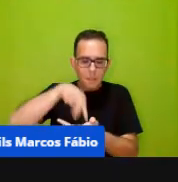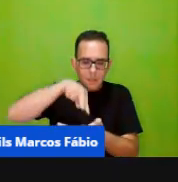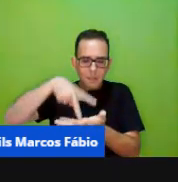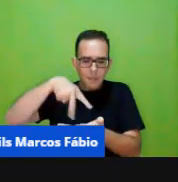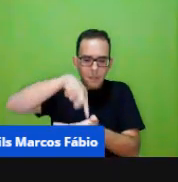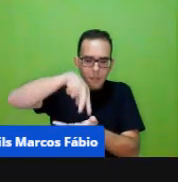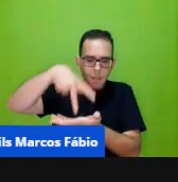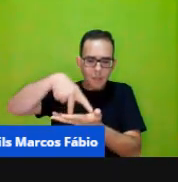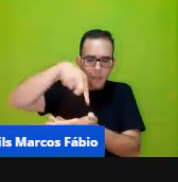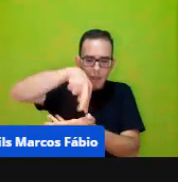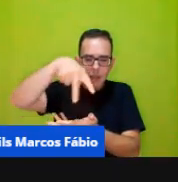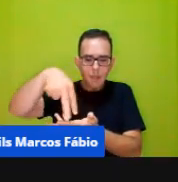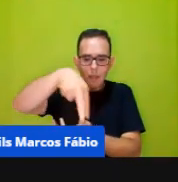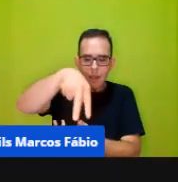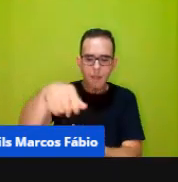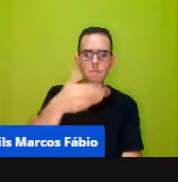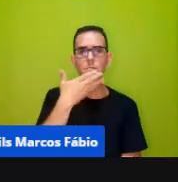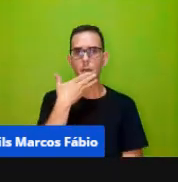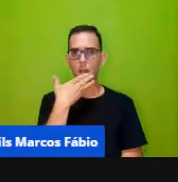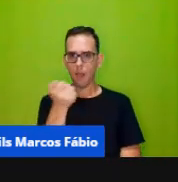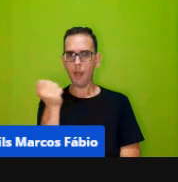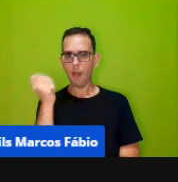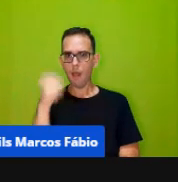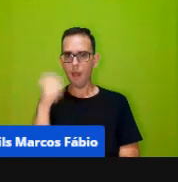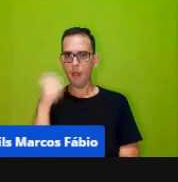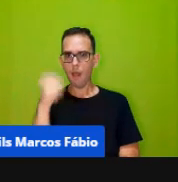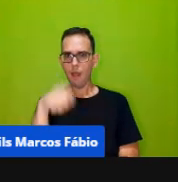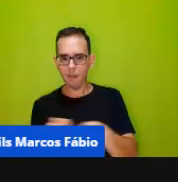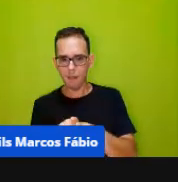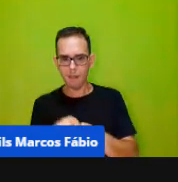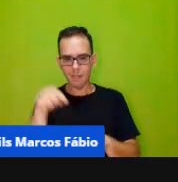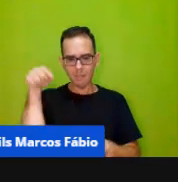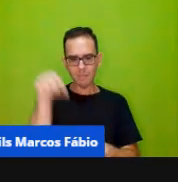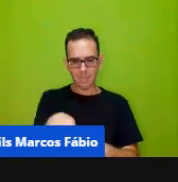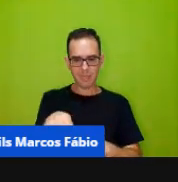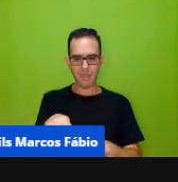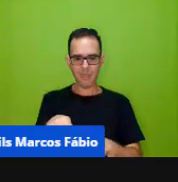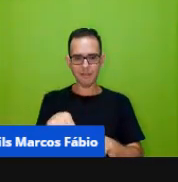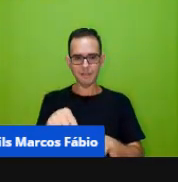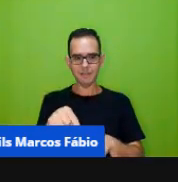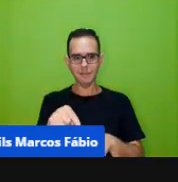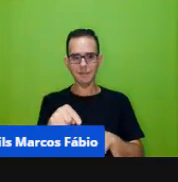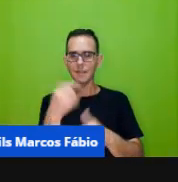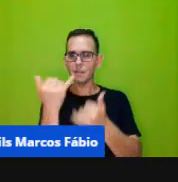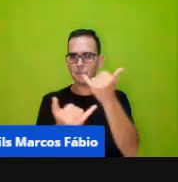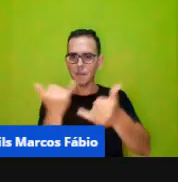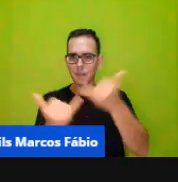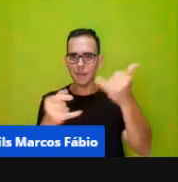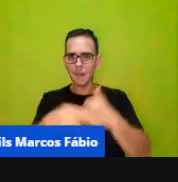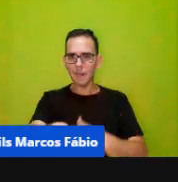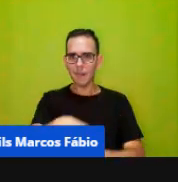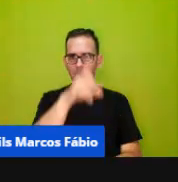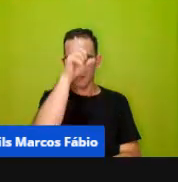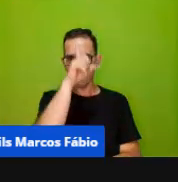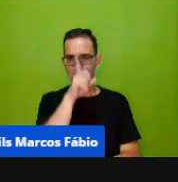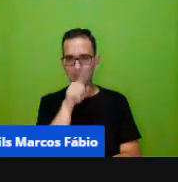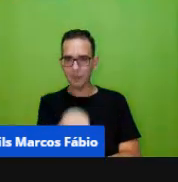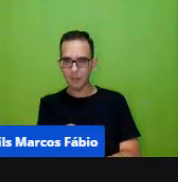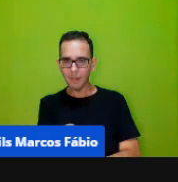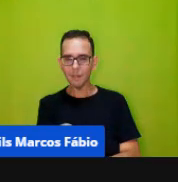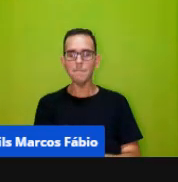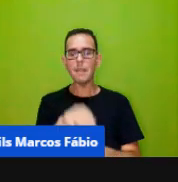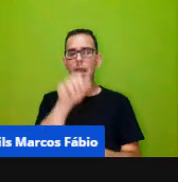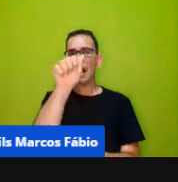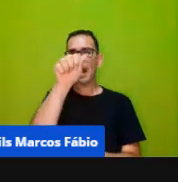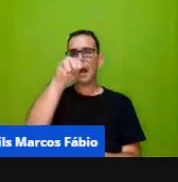brincar melhor, né, nessa atividade de brincar com a amarelinha e também